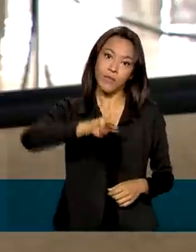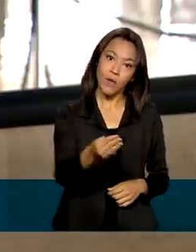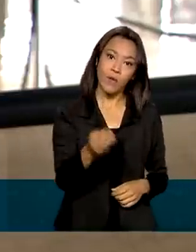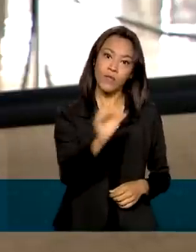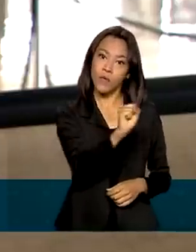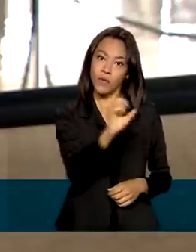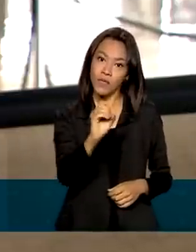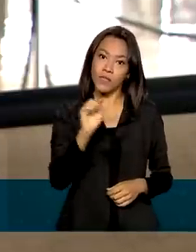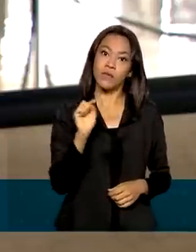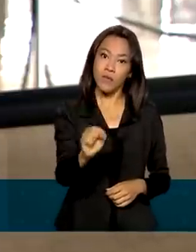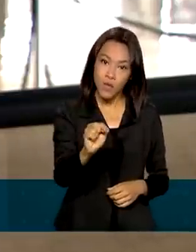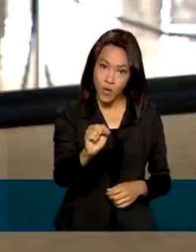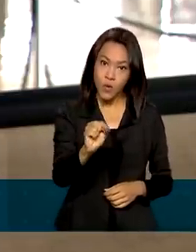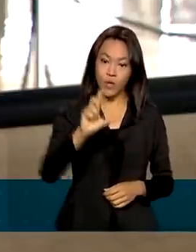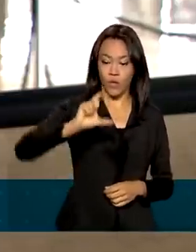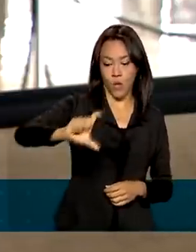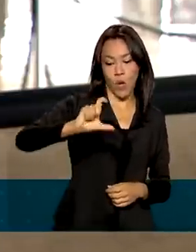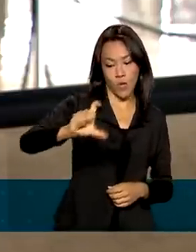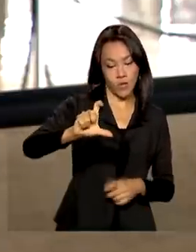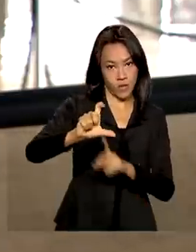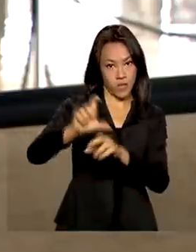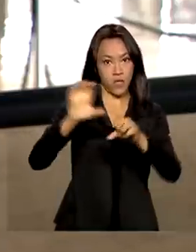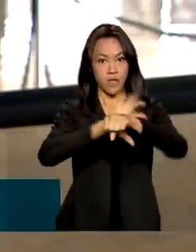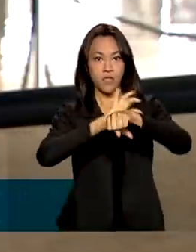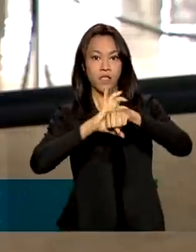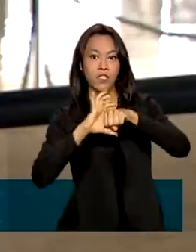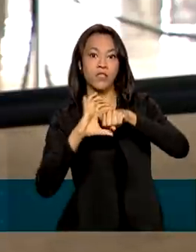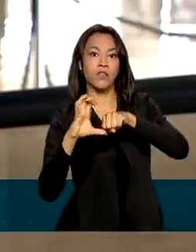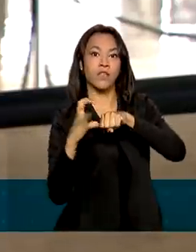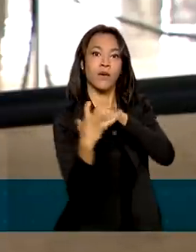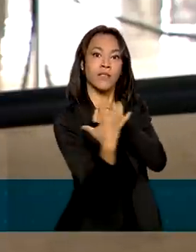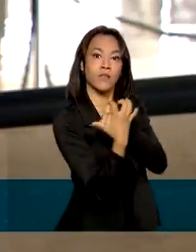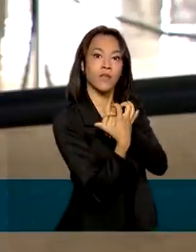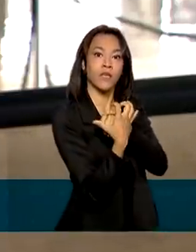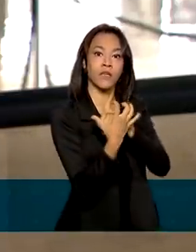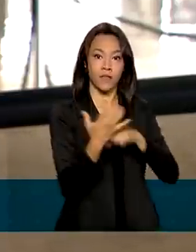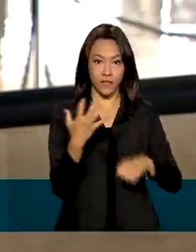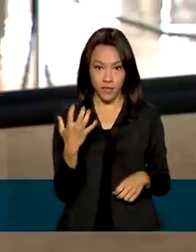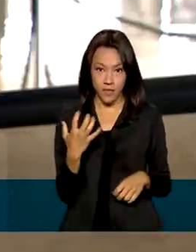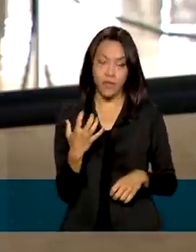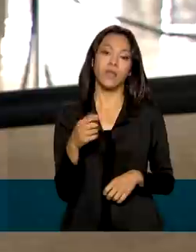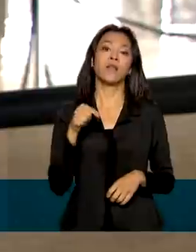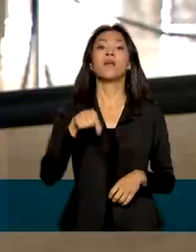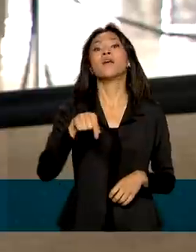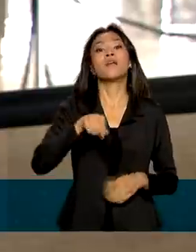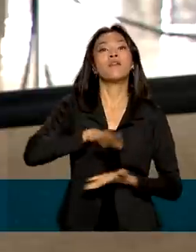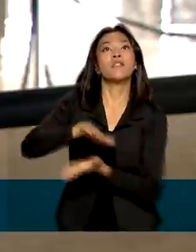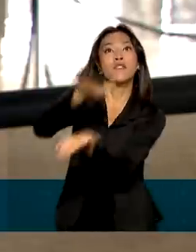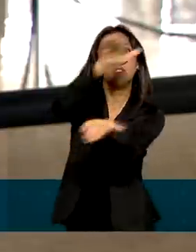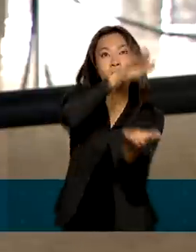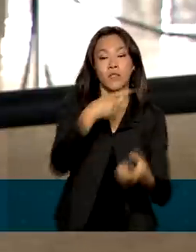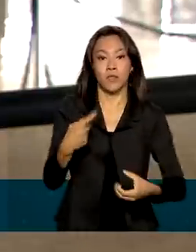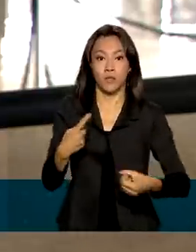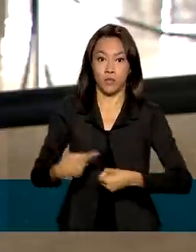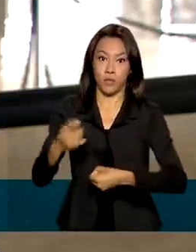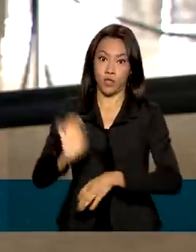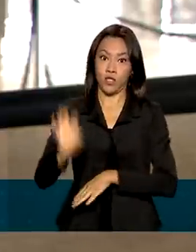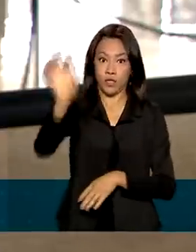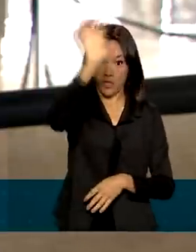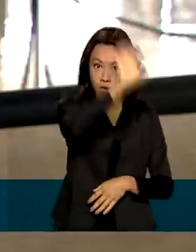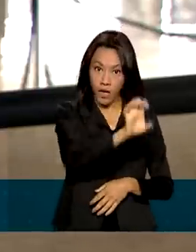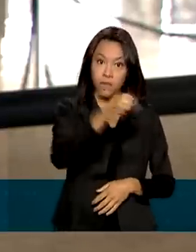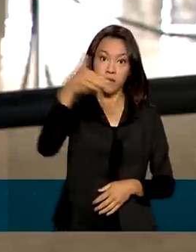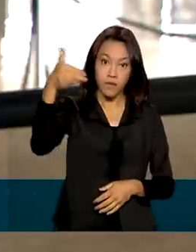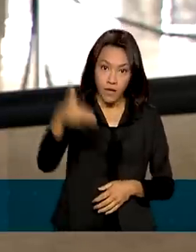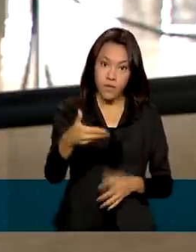de vacinas contra a Covid-19 que estão sendo distribuídas para todas as regiões do país pelo Ministério da Saúde. Os estados vão receber